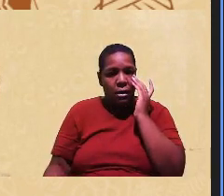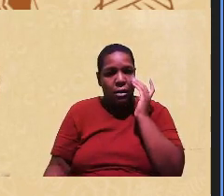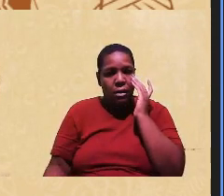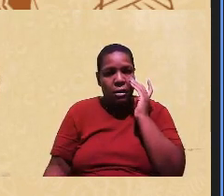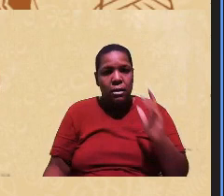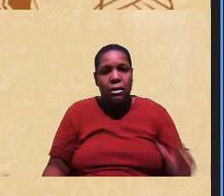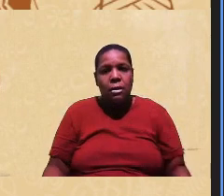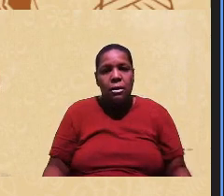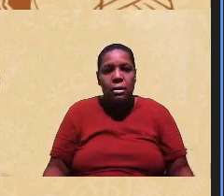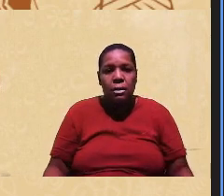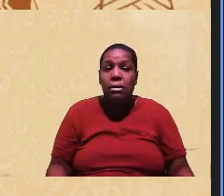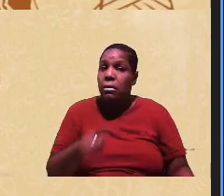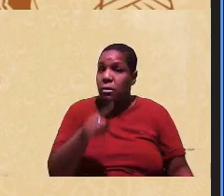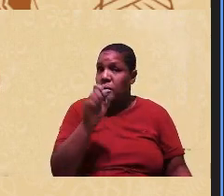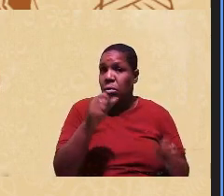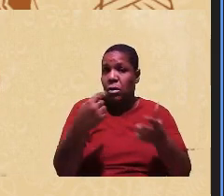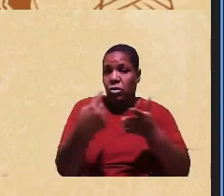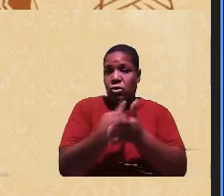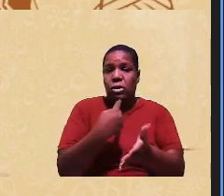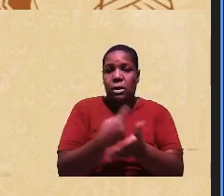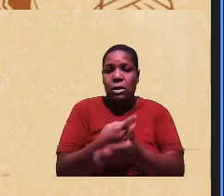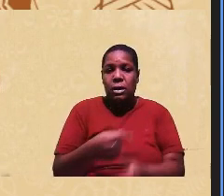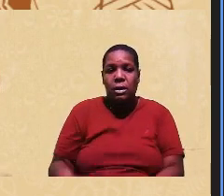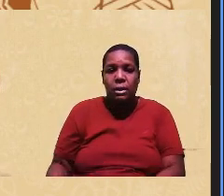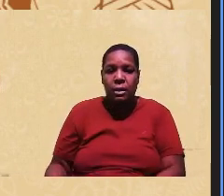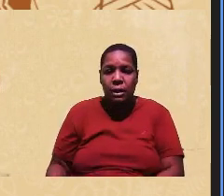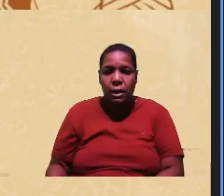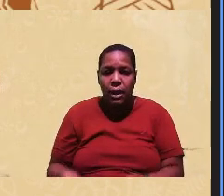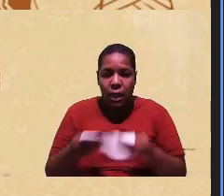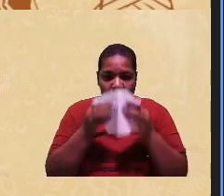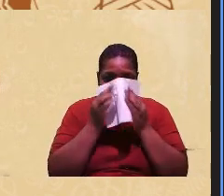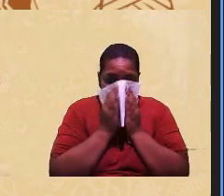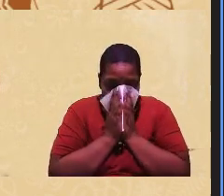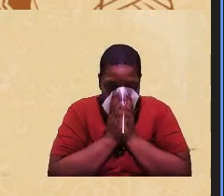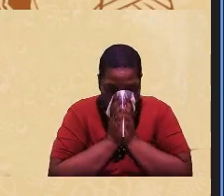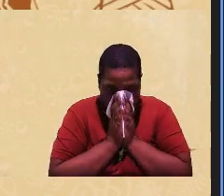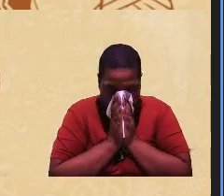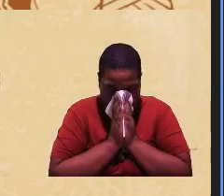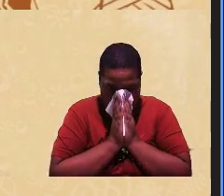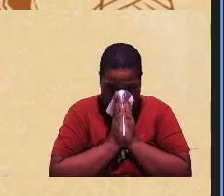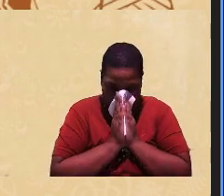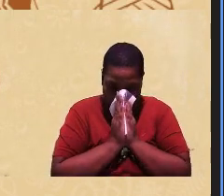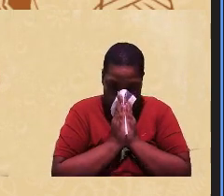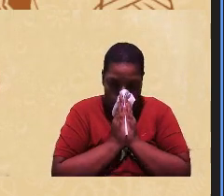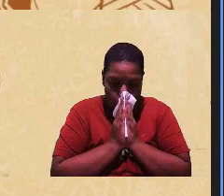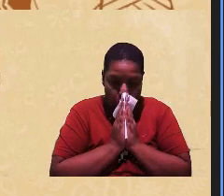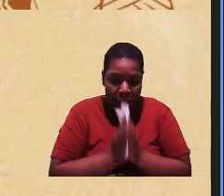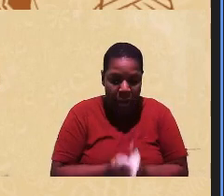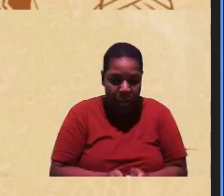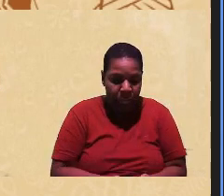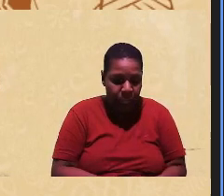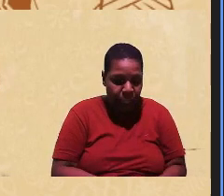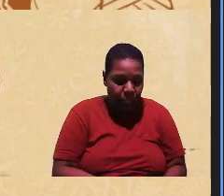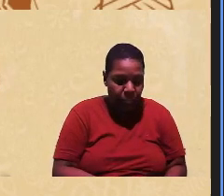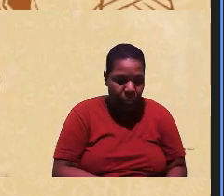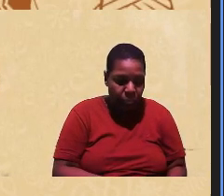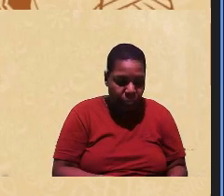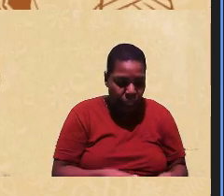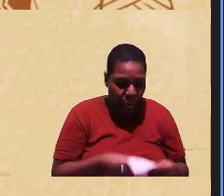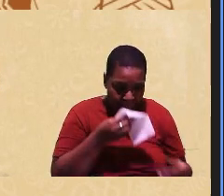vocês podem fazer as perguntas a GR já está com a mão estendida vamos ver o vídeo depois a fala é sua